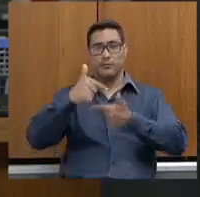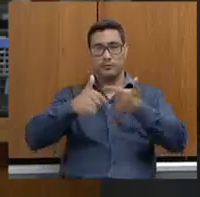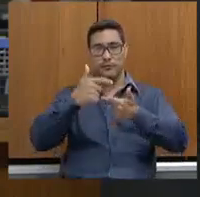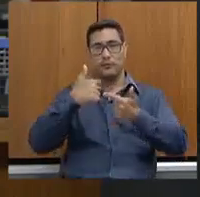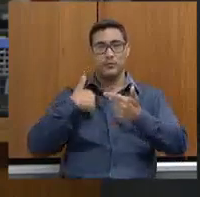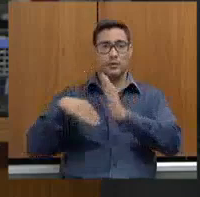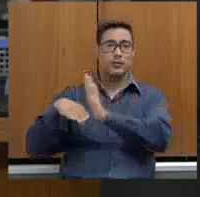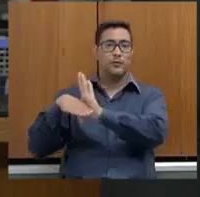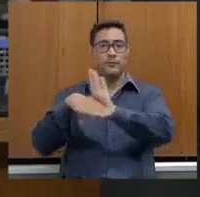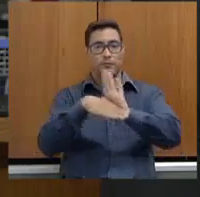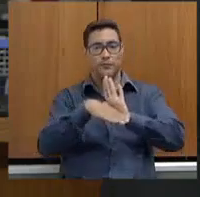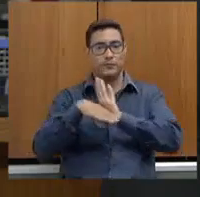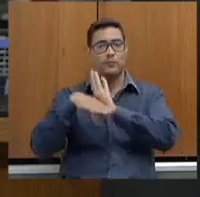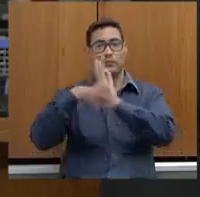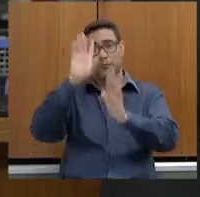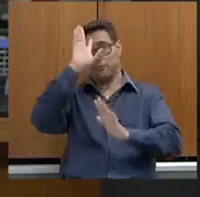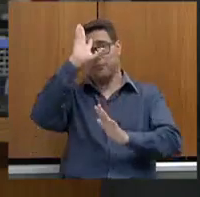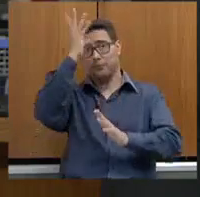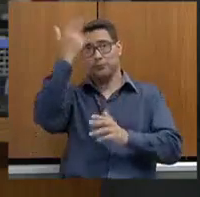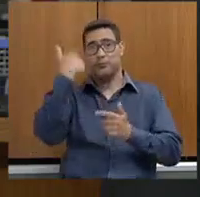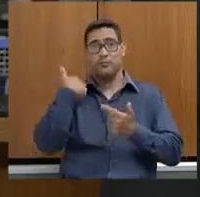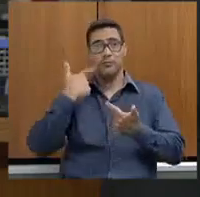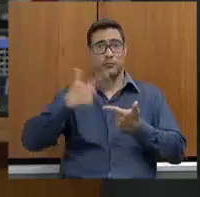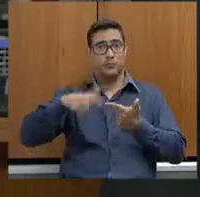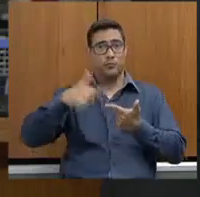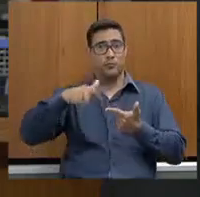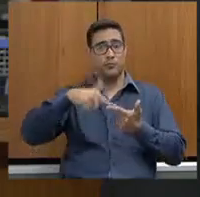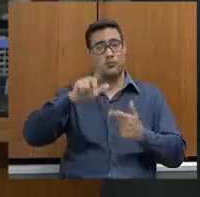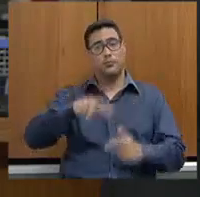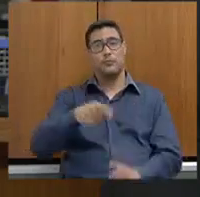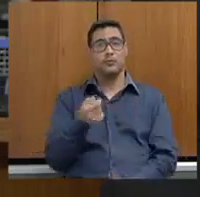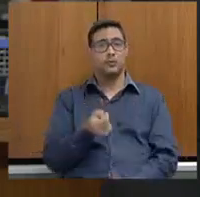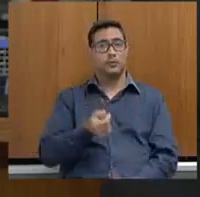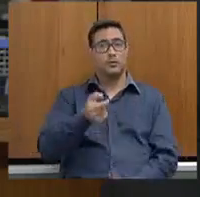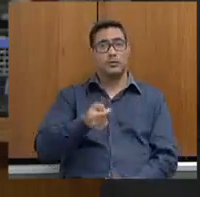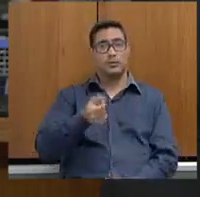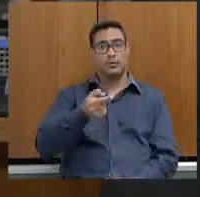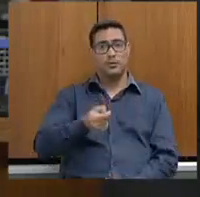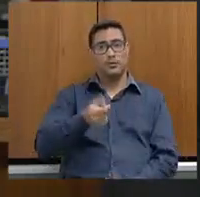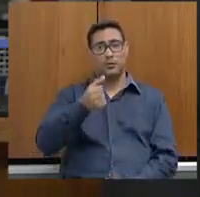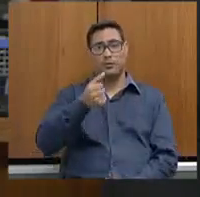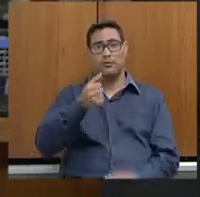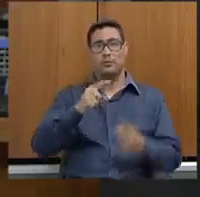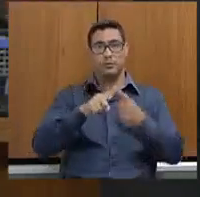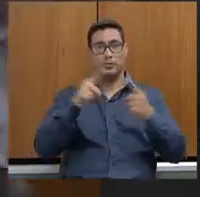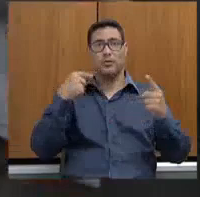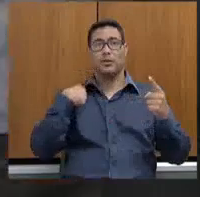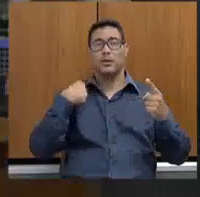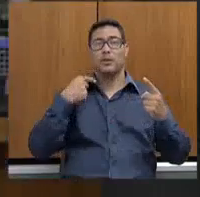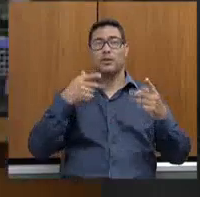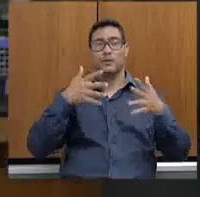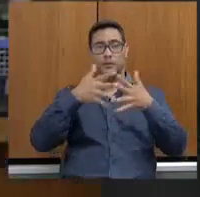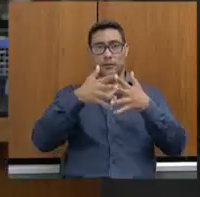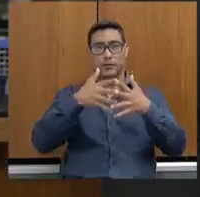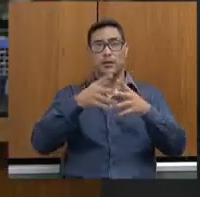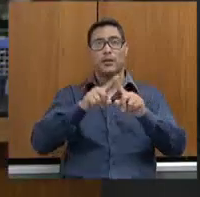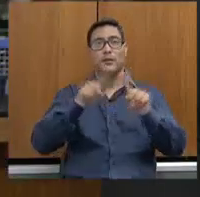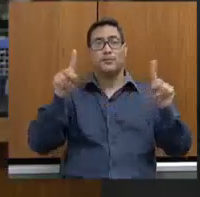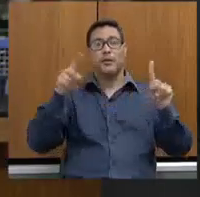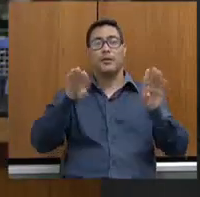ajudando a gente a resolver os problemas que não são poucos, os problemas que a segurança enfrenta, e